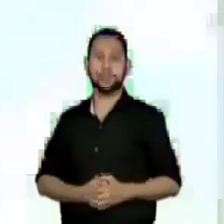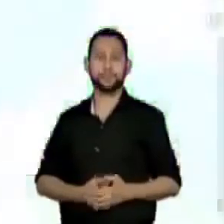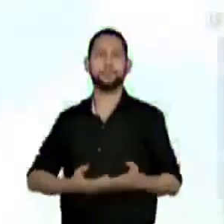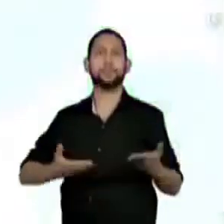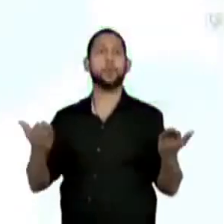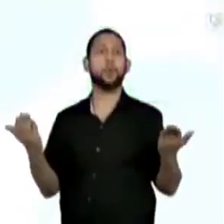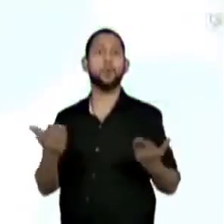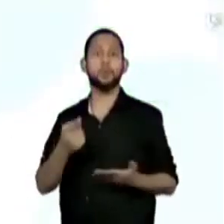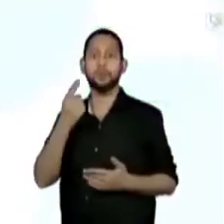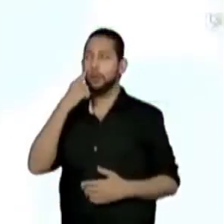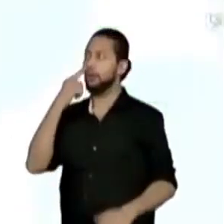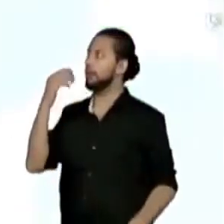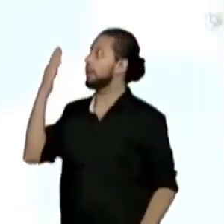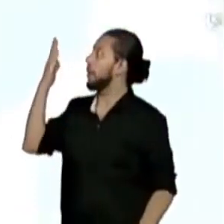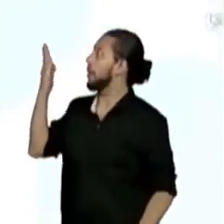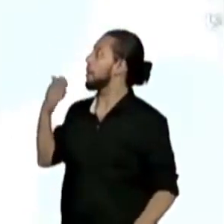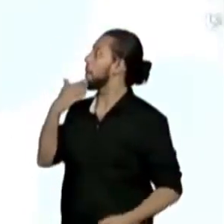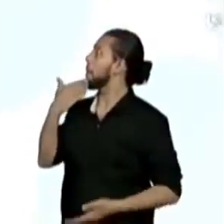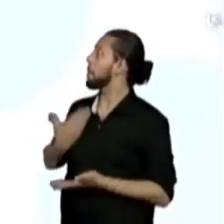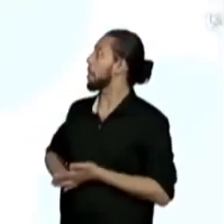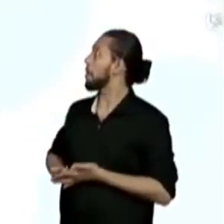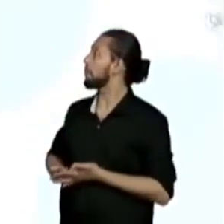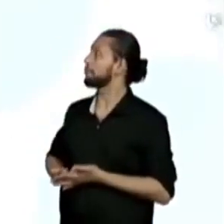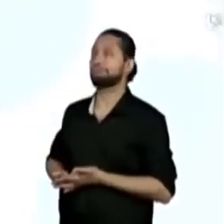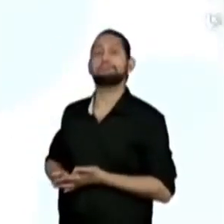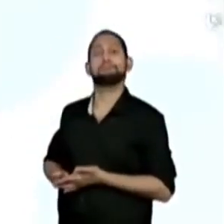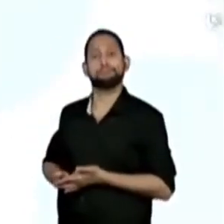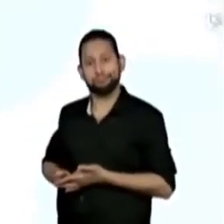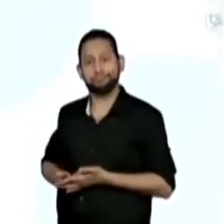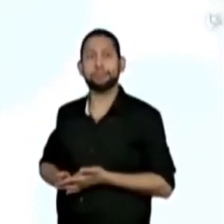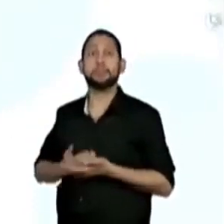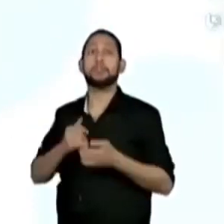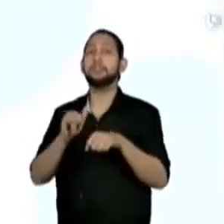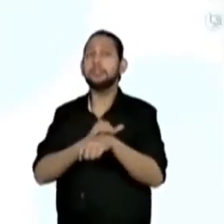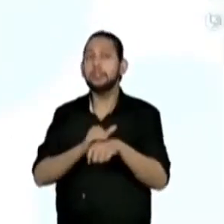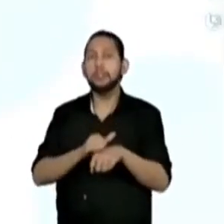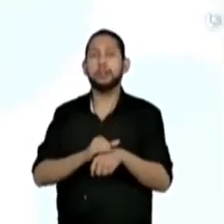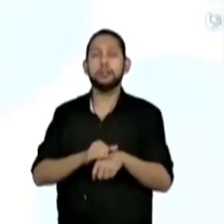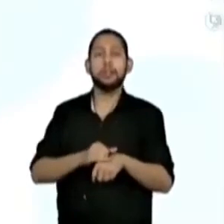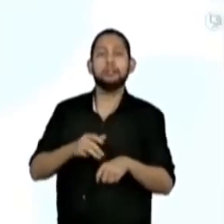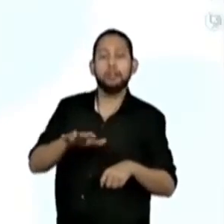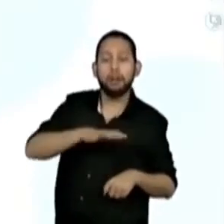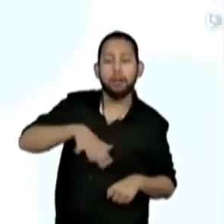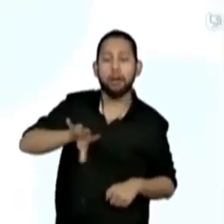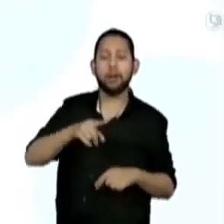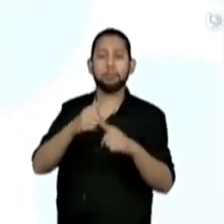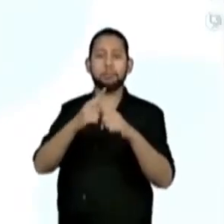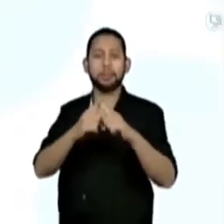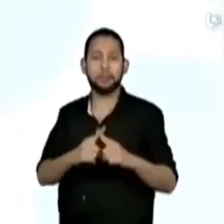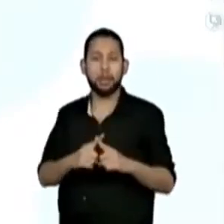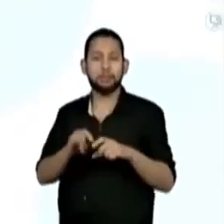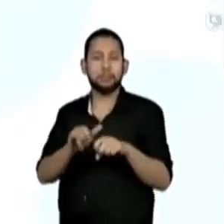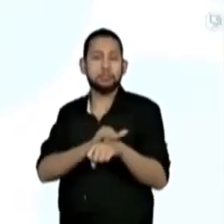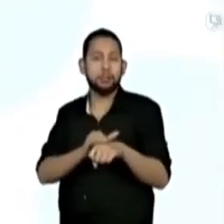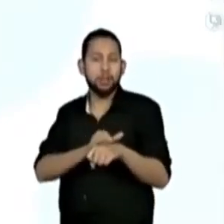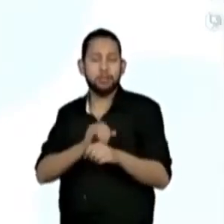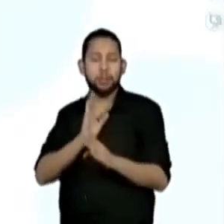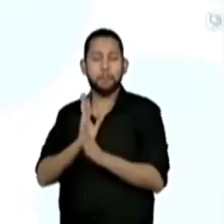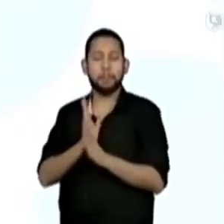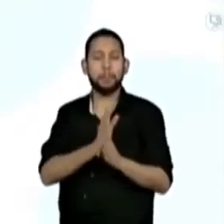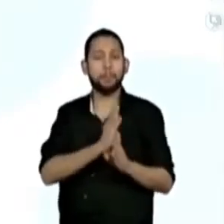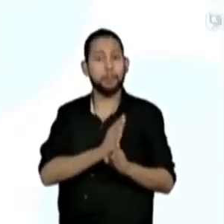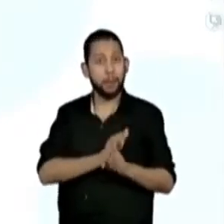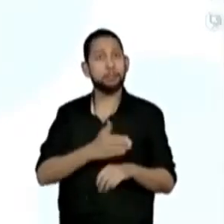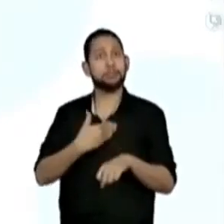Olha o tanto de coisa hoje. Nós realizamos estratégias diversas para a resolução de problemas do campo